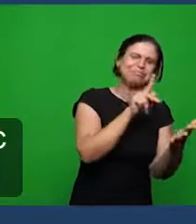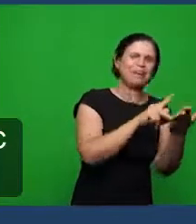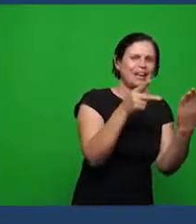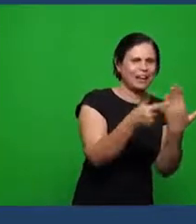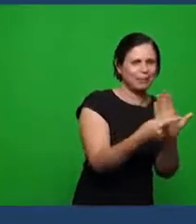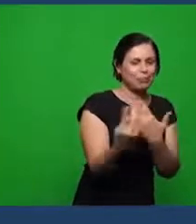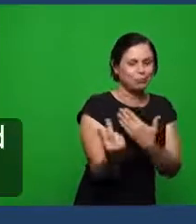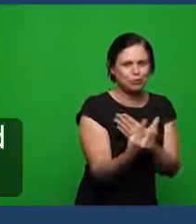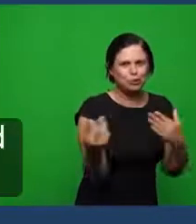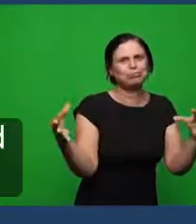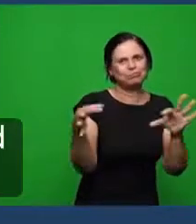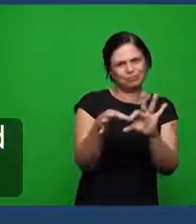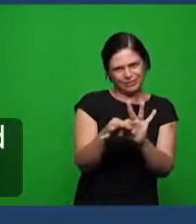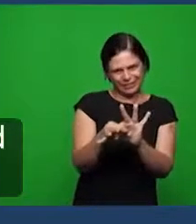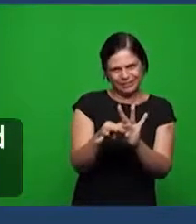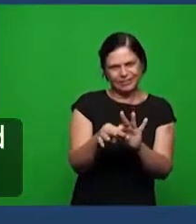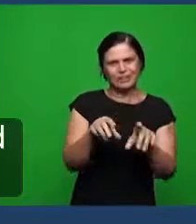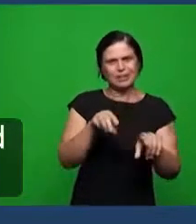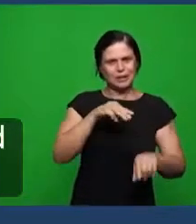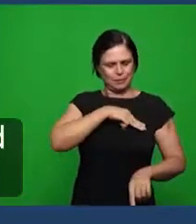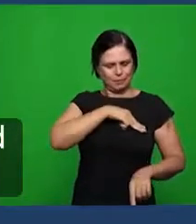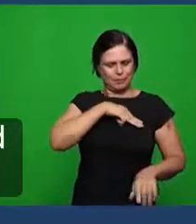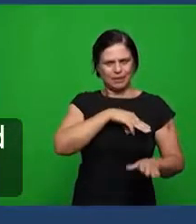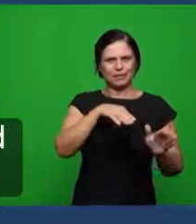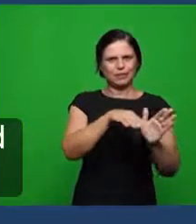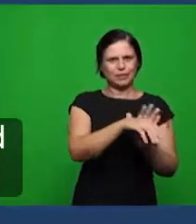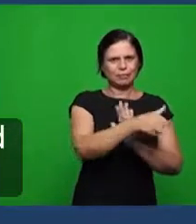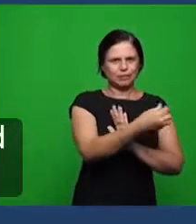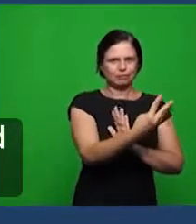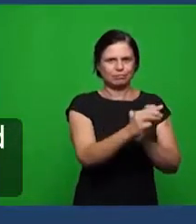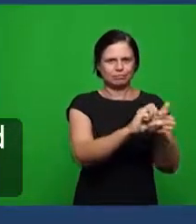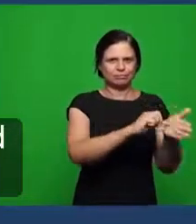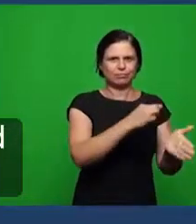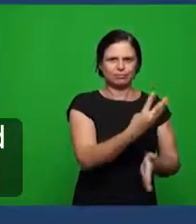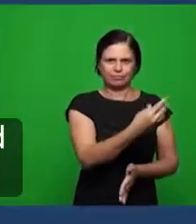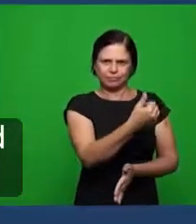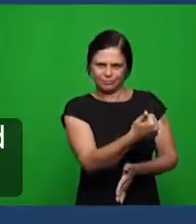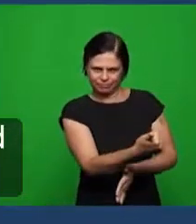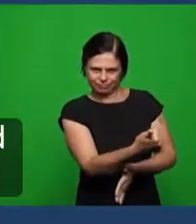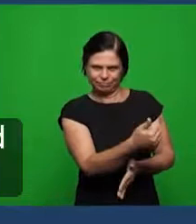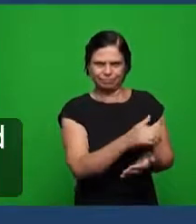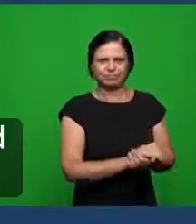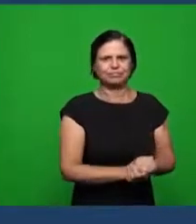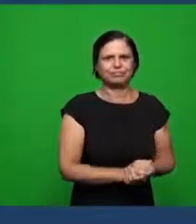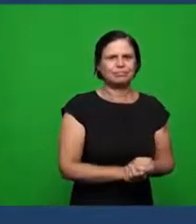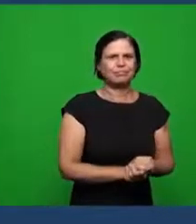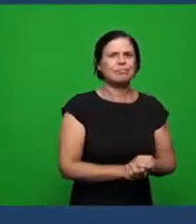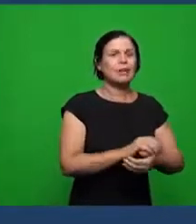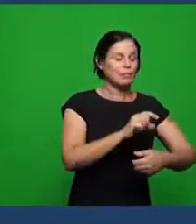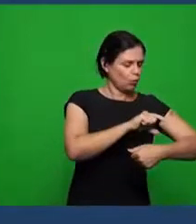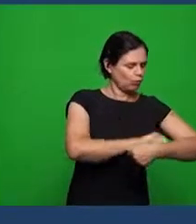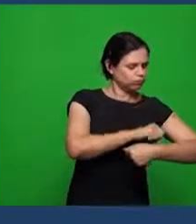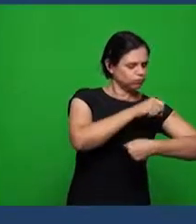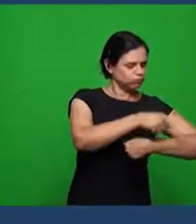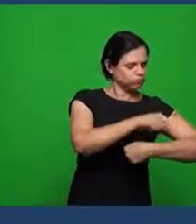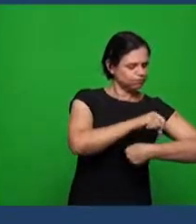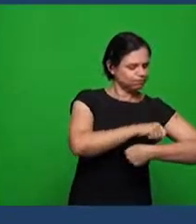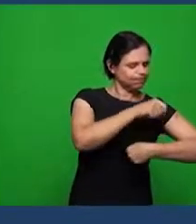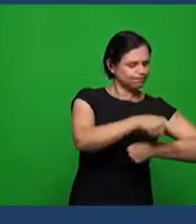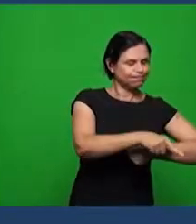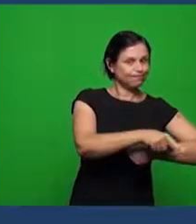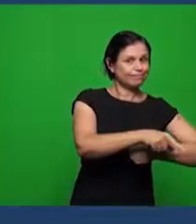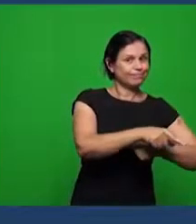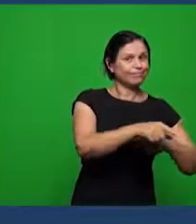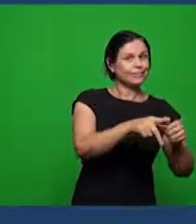profético e em Mateus 13 de 31 diz pegando dele semeou no seu campo então isso aqui